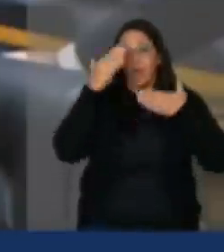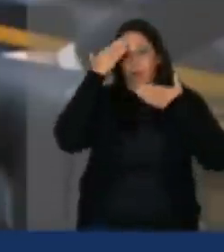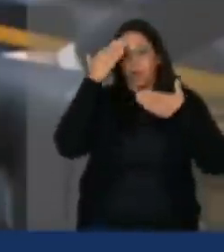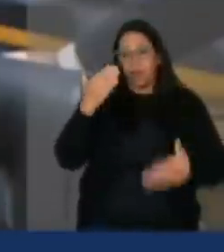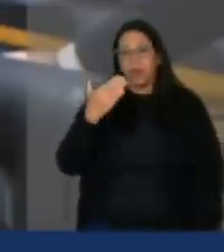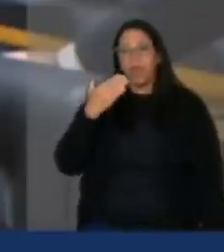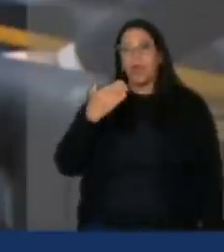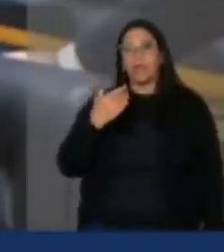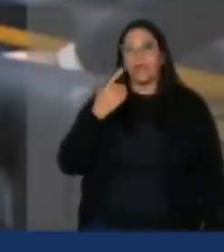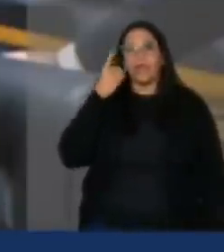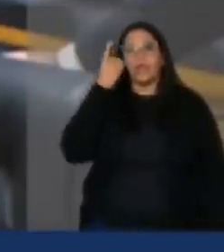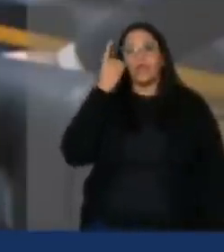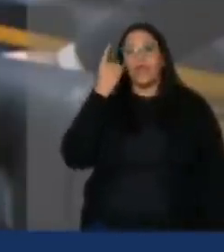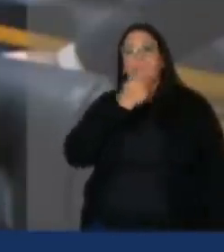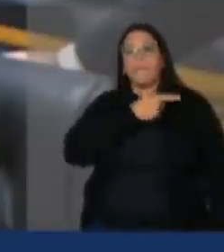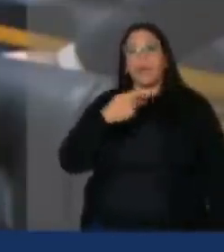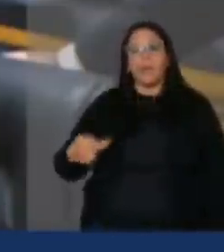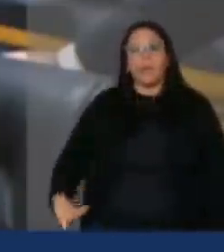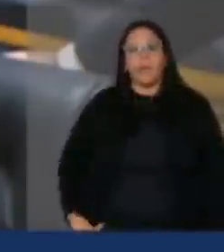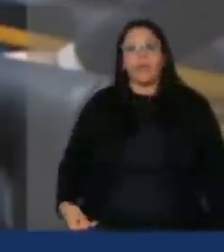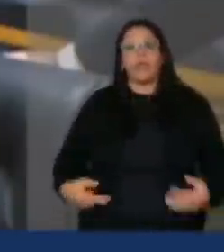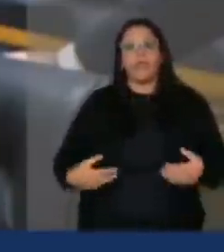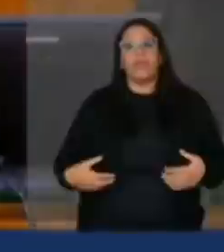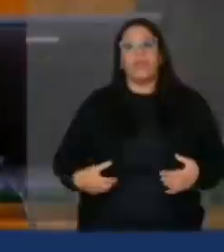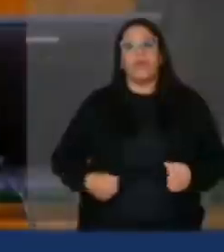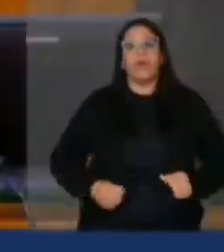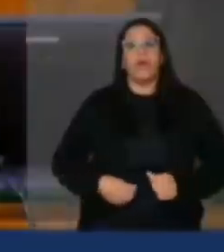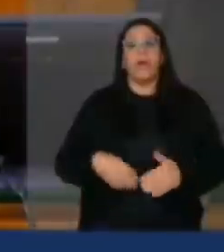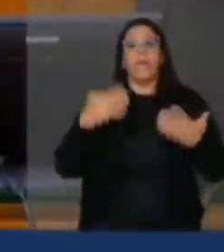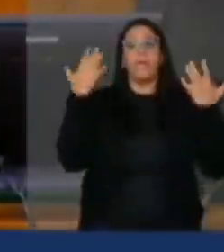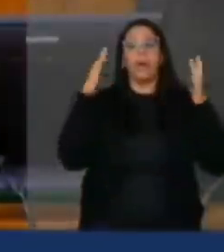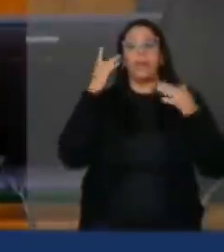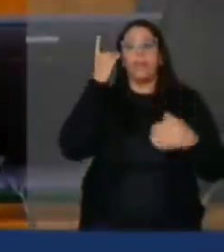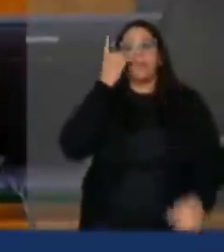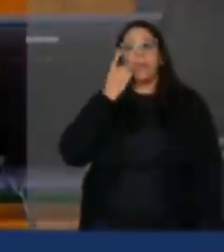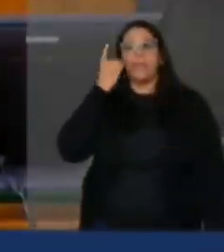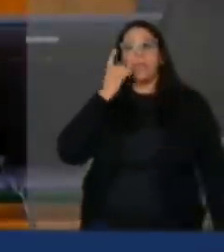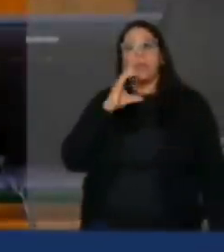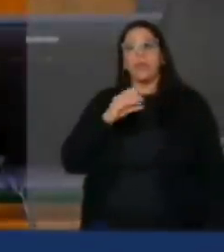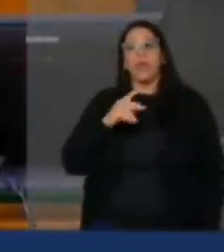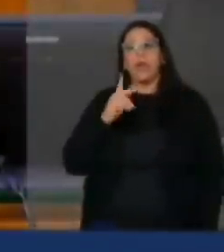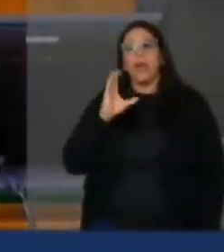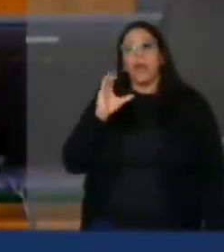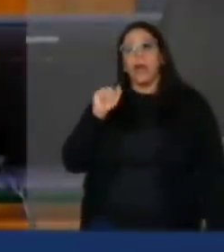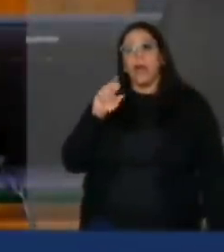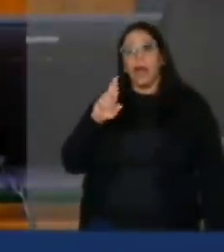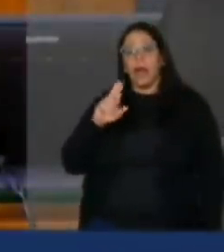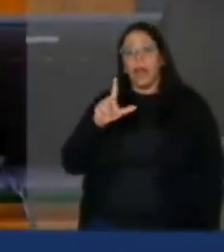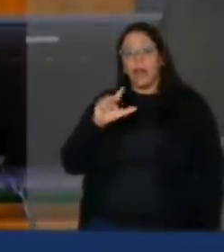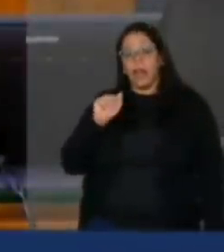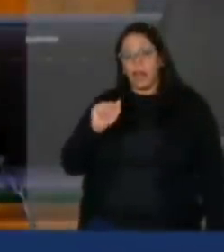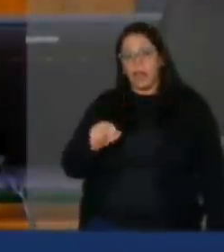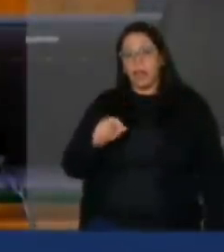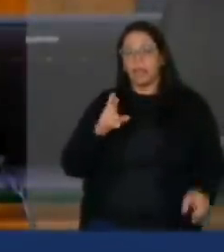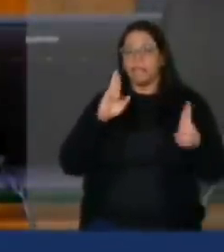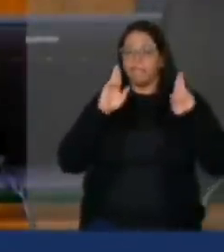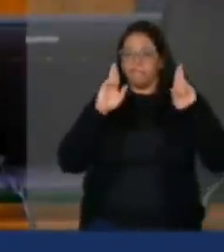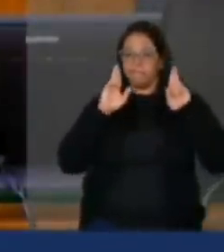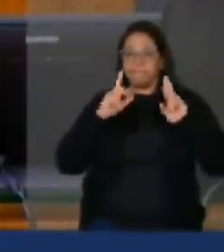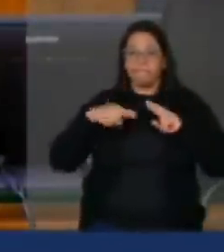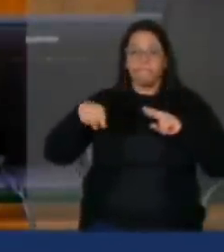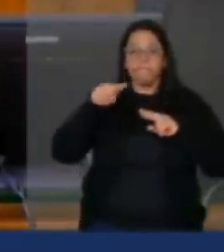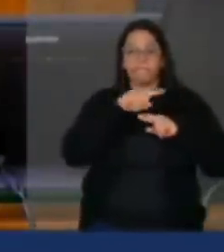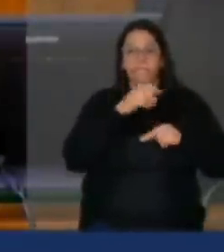sessão da palavra, presidente. Muito obrigada. Parabéns, deputada Carla. Espero que a vossa excelência